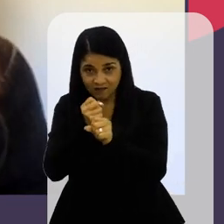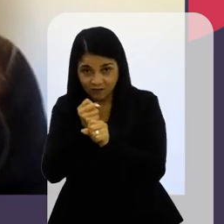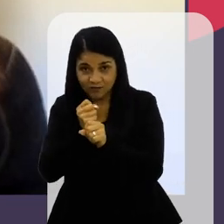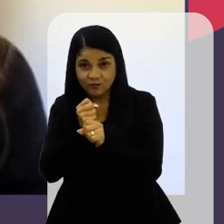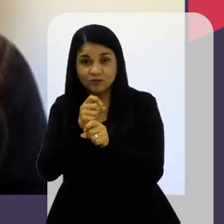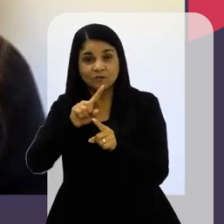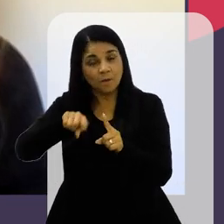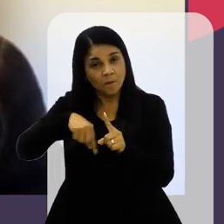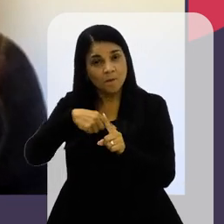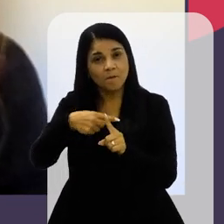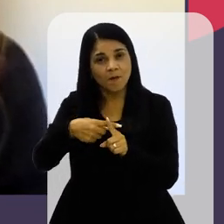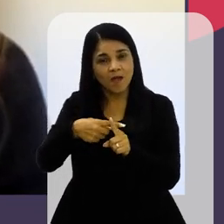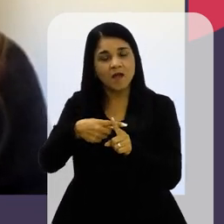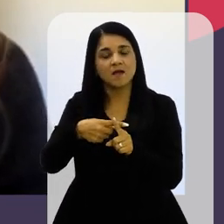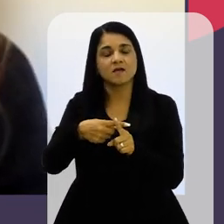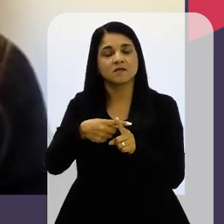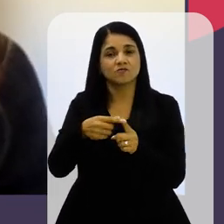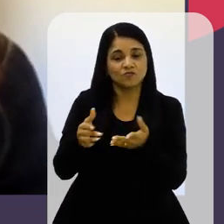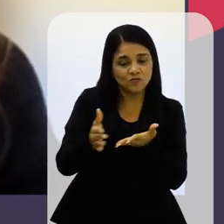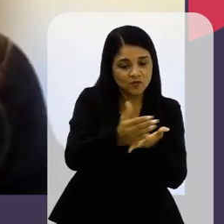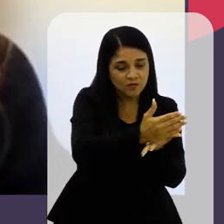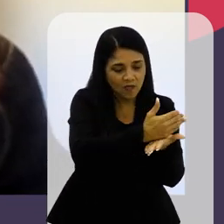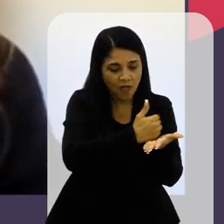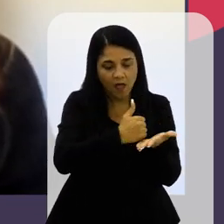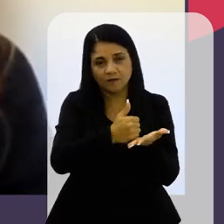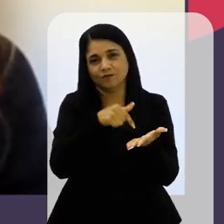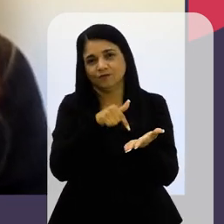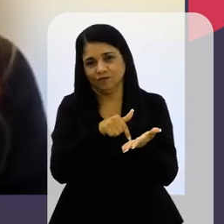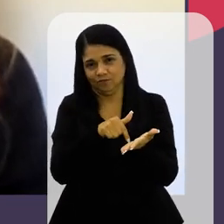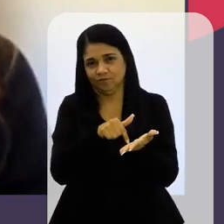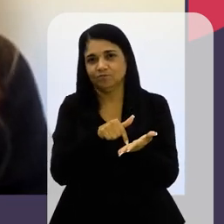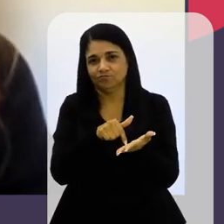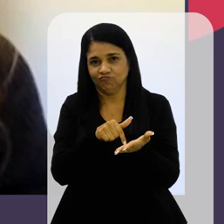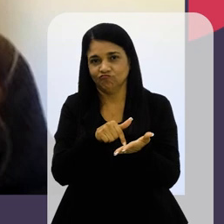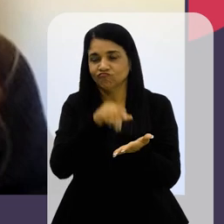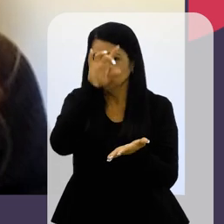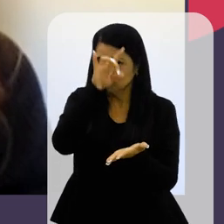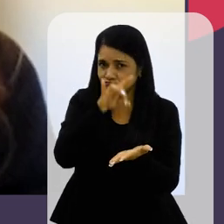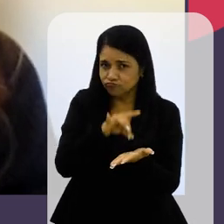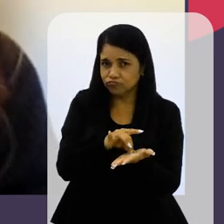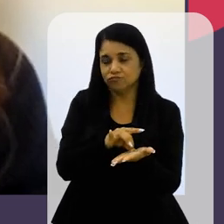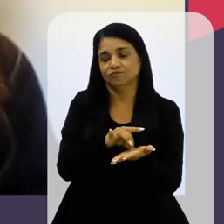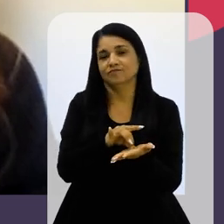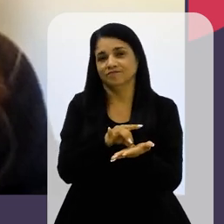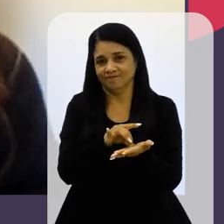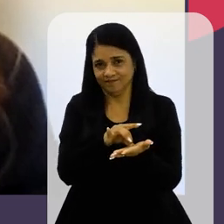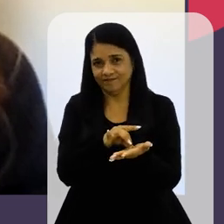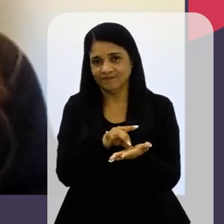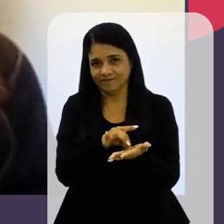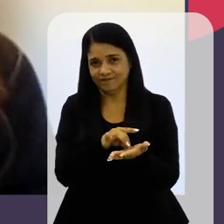De anos Mas também Ter todas Essas variáveis De forma De